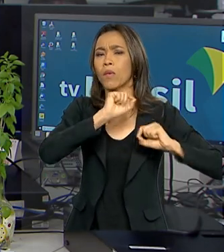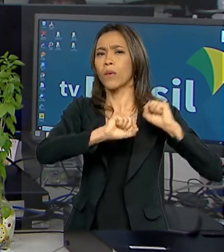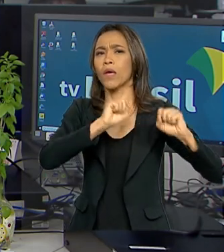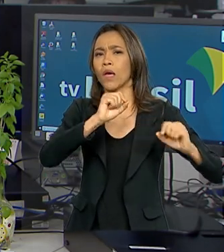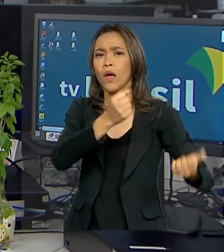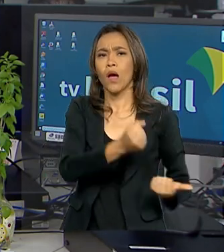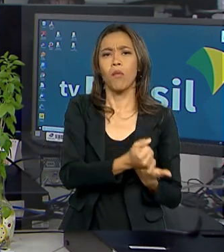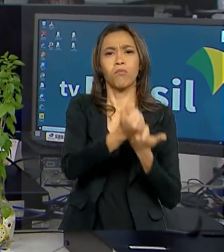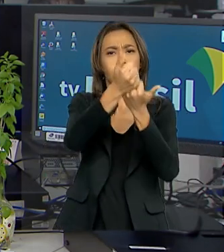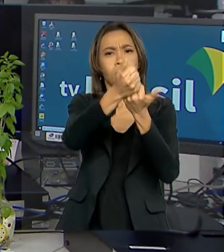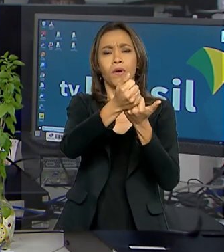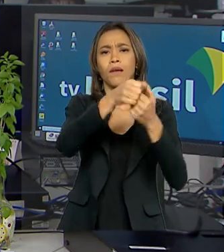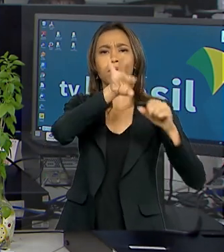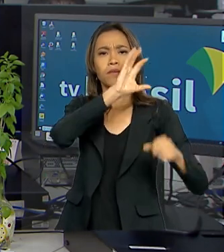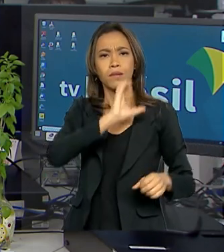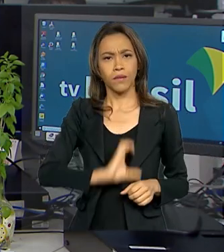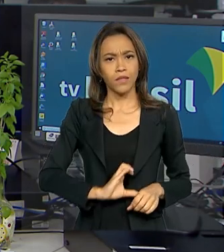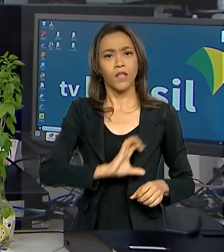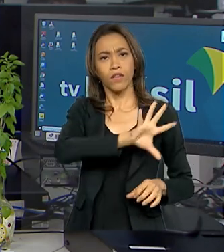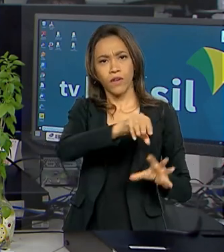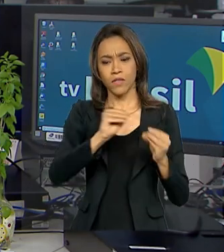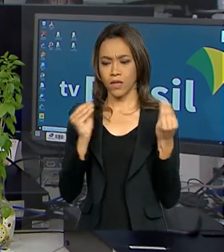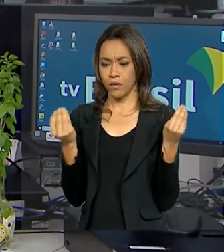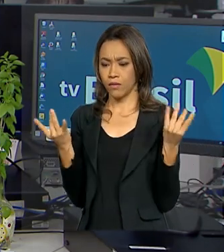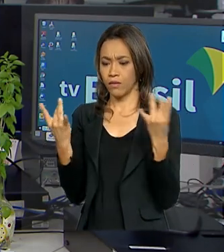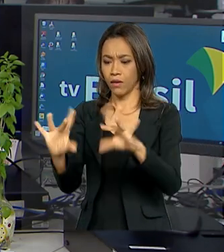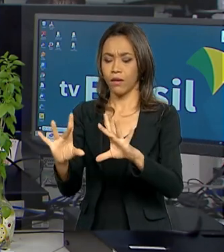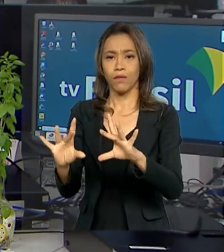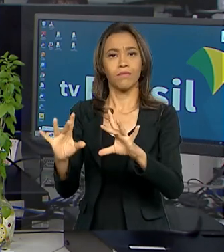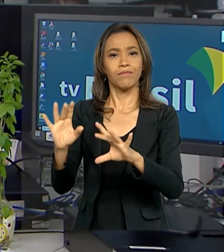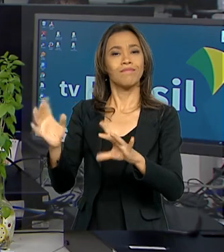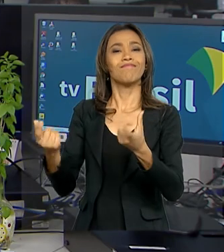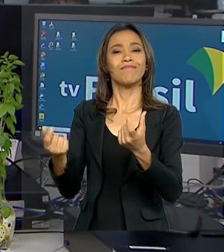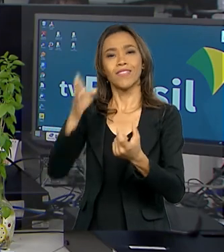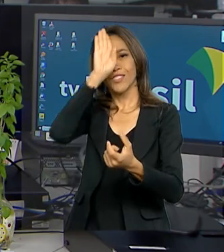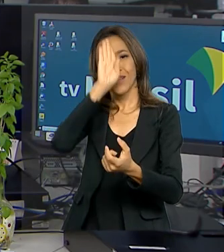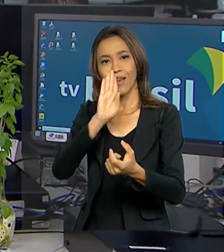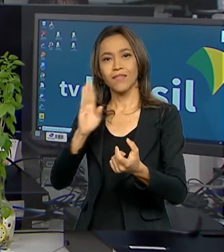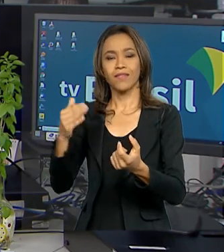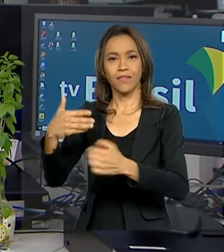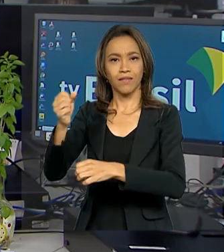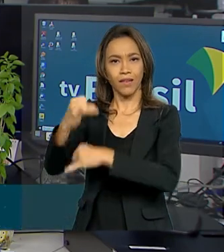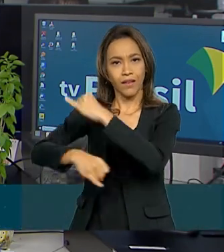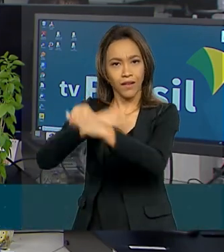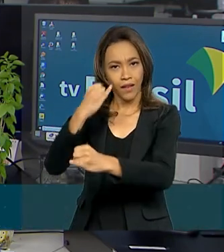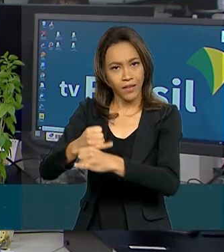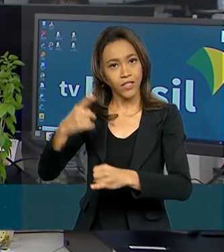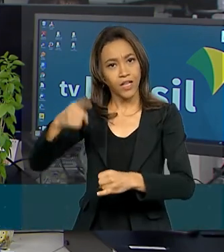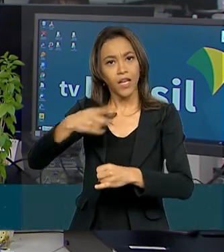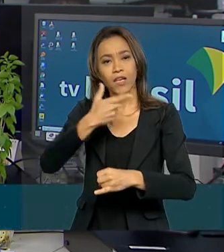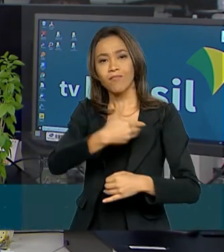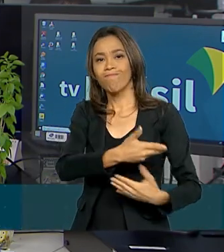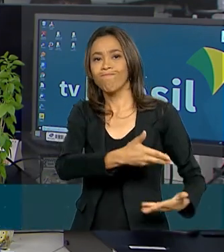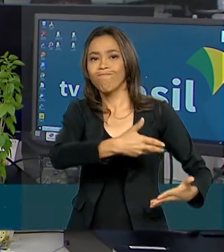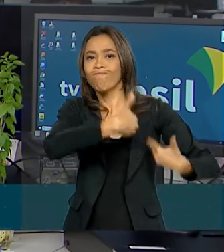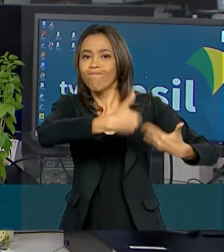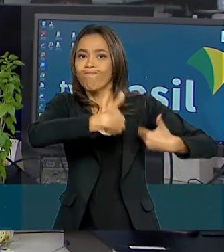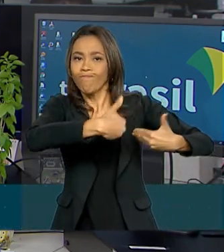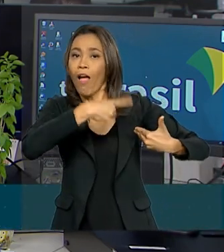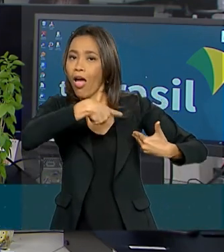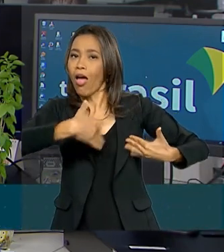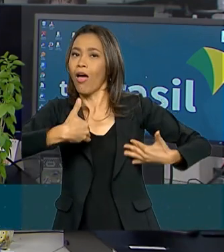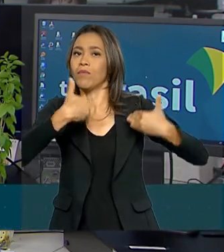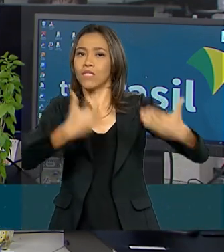cidadania e ser publicado em plataformas digitais gratuitas. A iniciativa é do Ministério da Cidadania. Todas as informações você